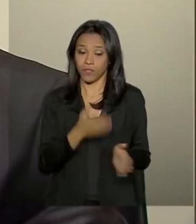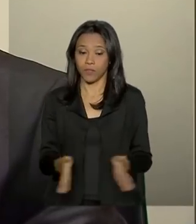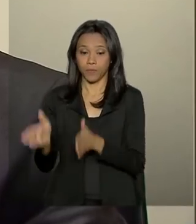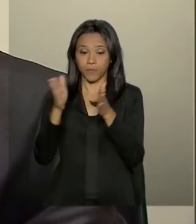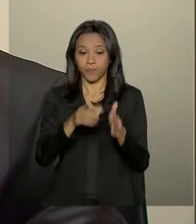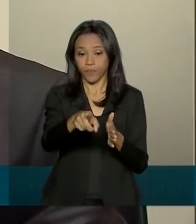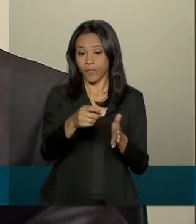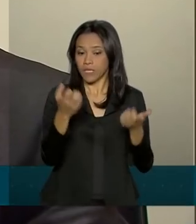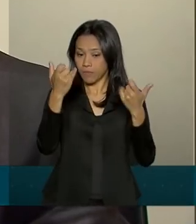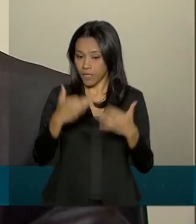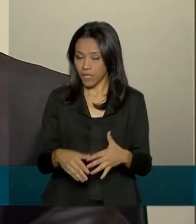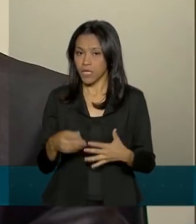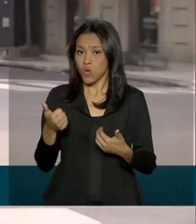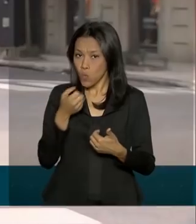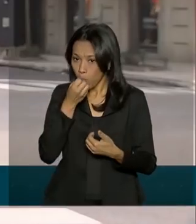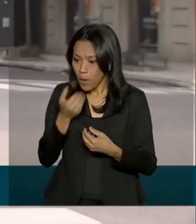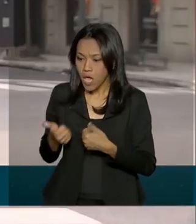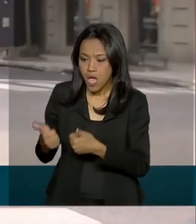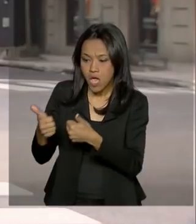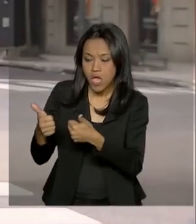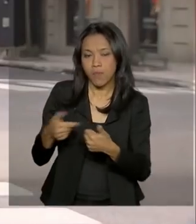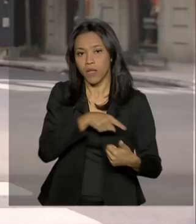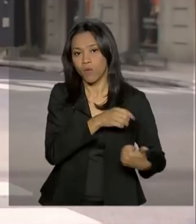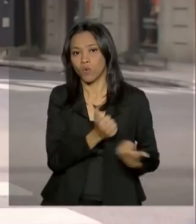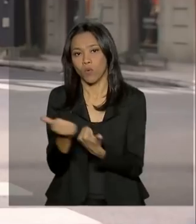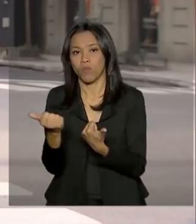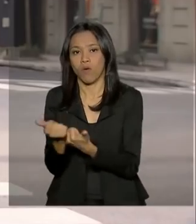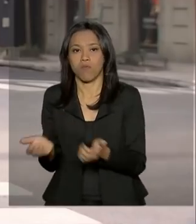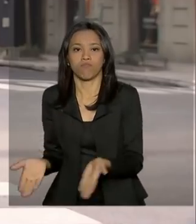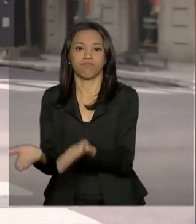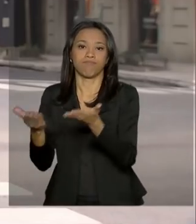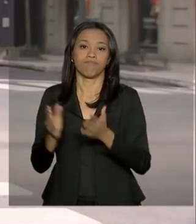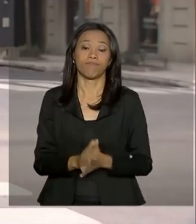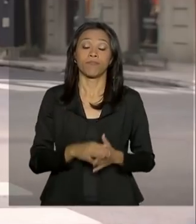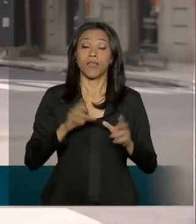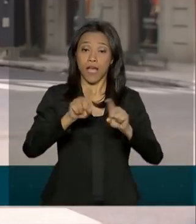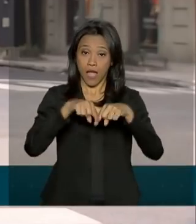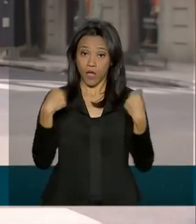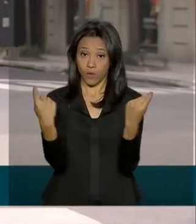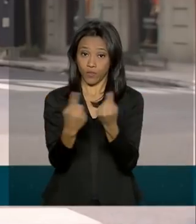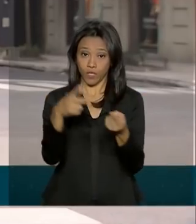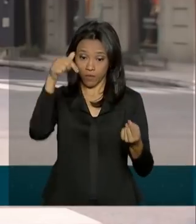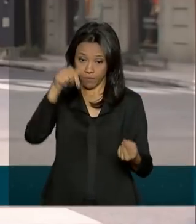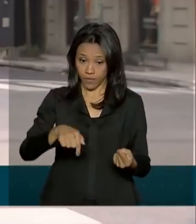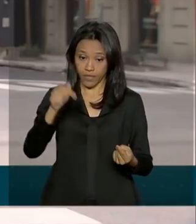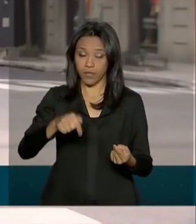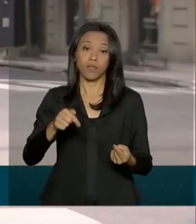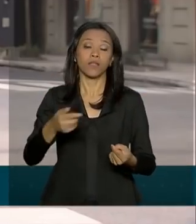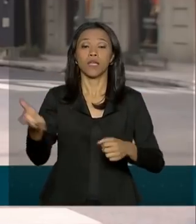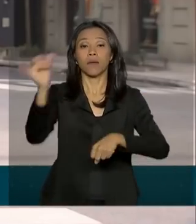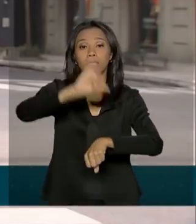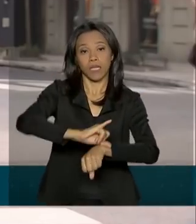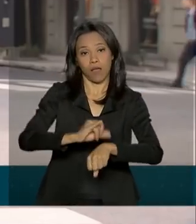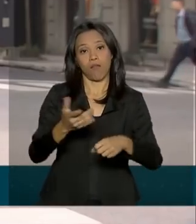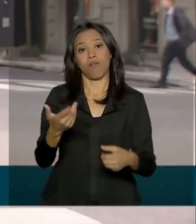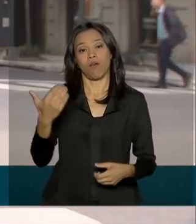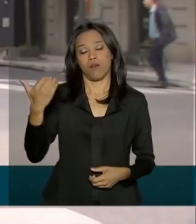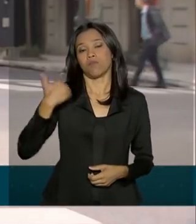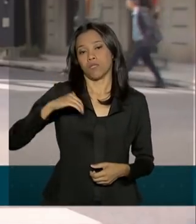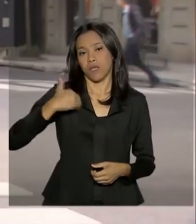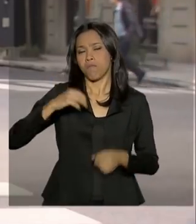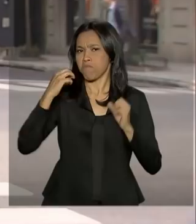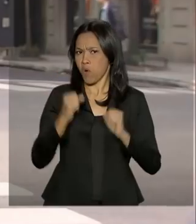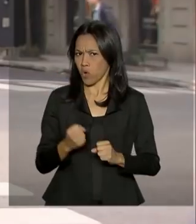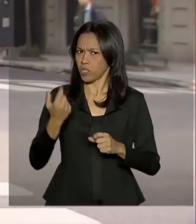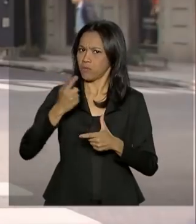que um esteja bem para que o outro acompanhe. A reunião entre os presidentes Bolsonaro e Macri, aqui em Buenos Aires, pode ampliar essa